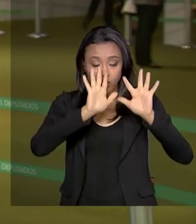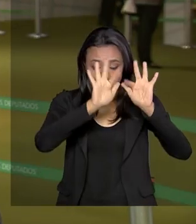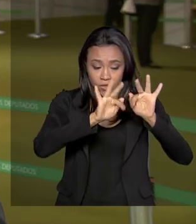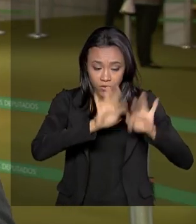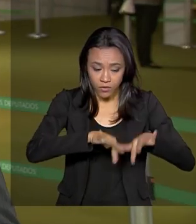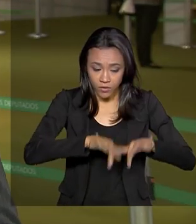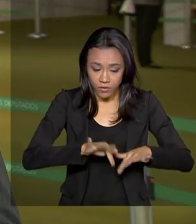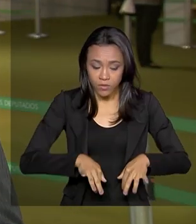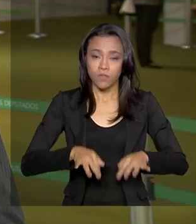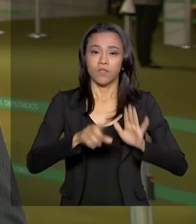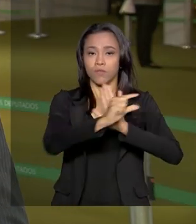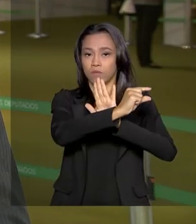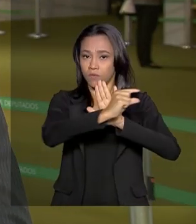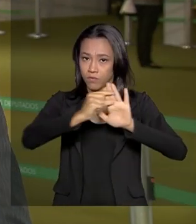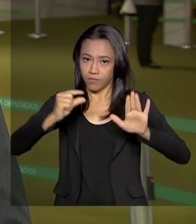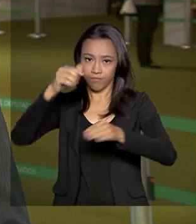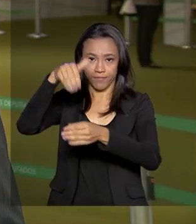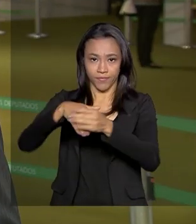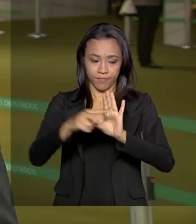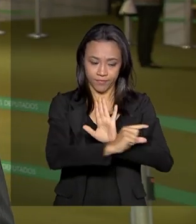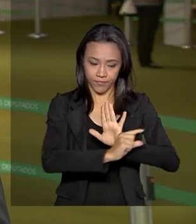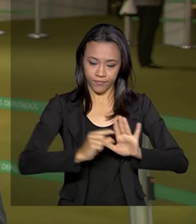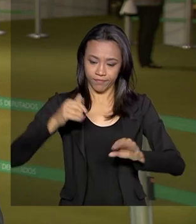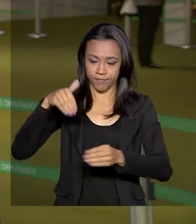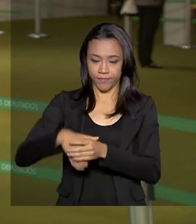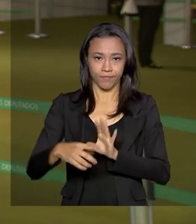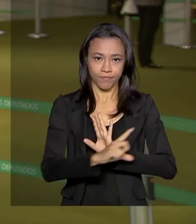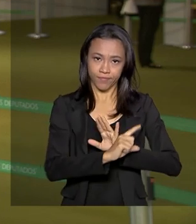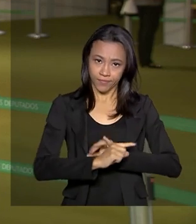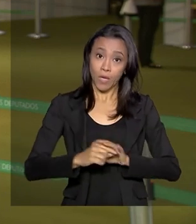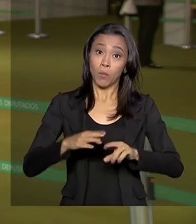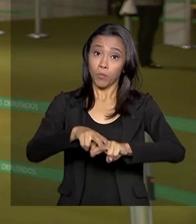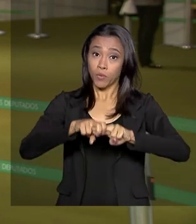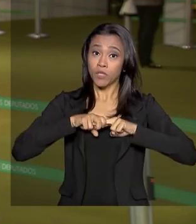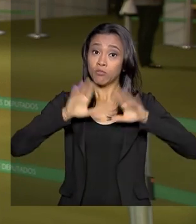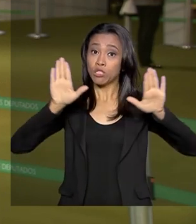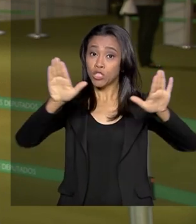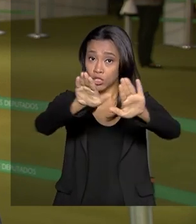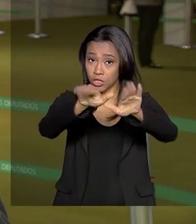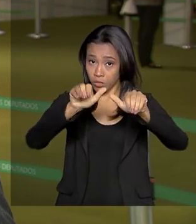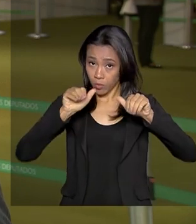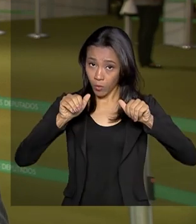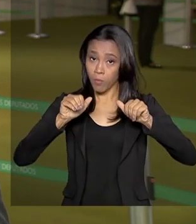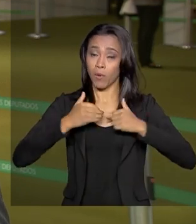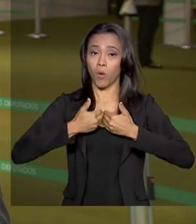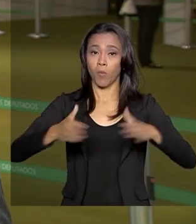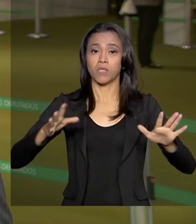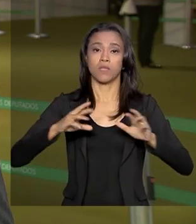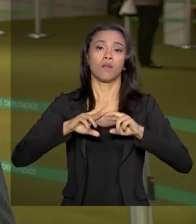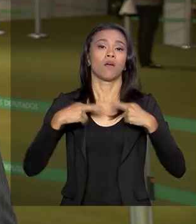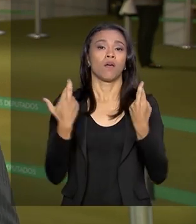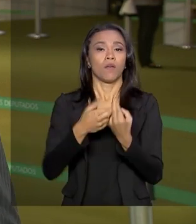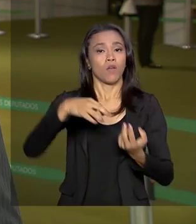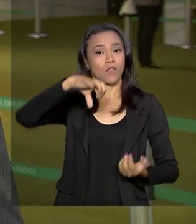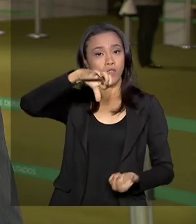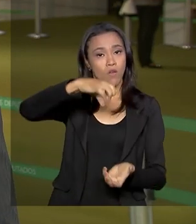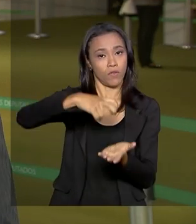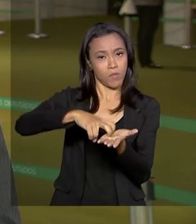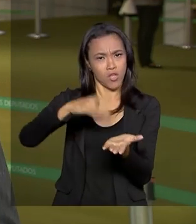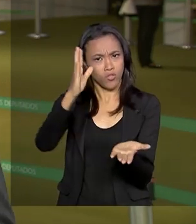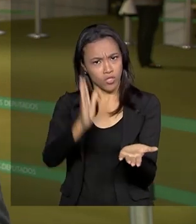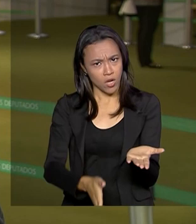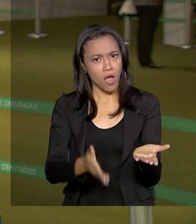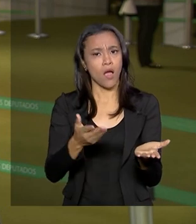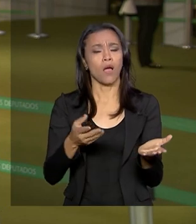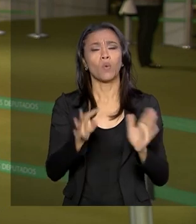destaques e por isso convocou a sessão plenária para as 11 horas da manhã. Agora, ontem o texto base foi aprovado, já